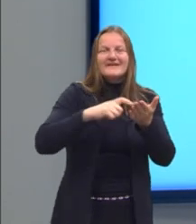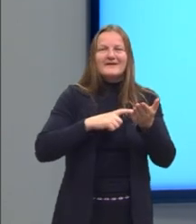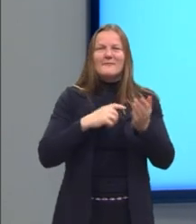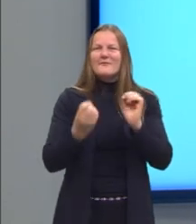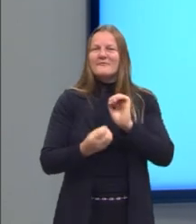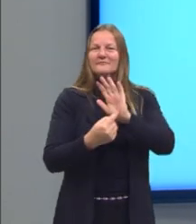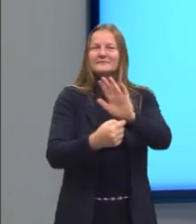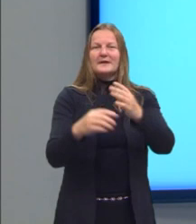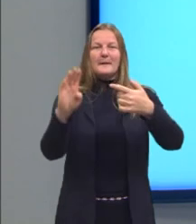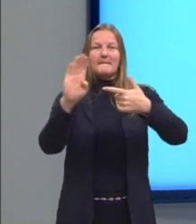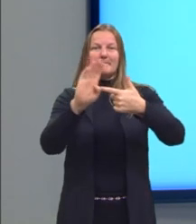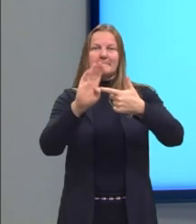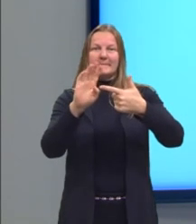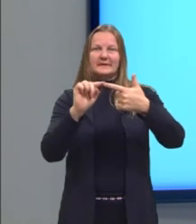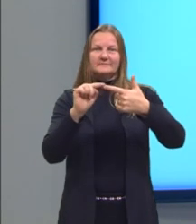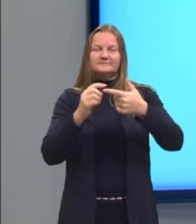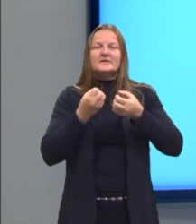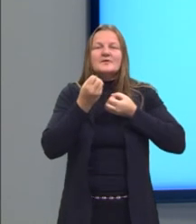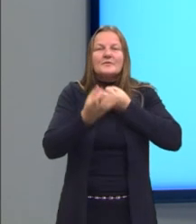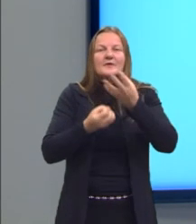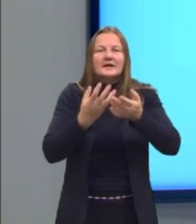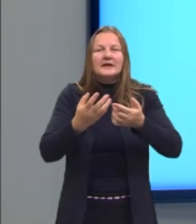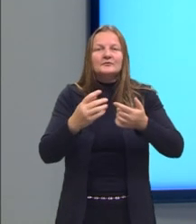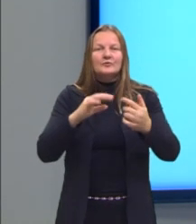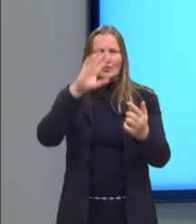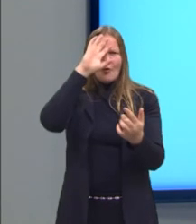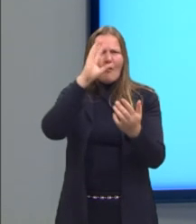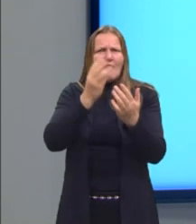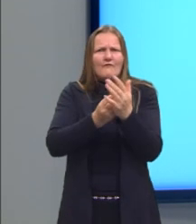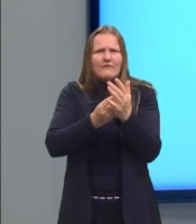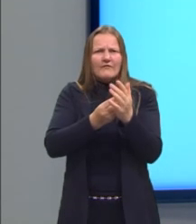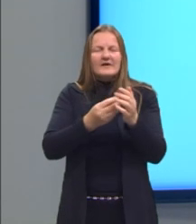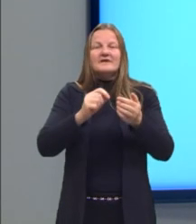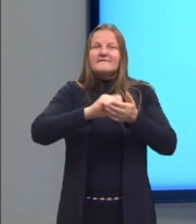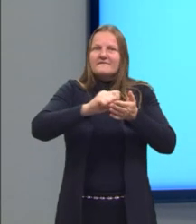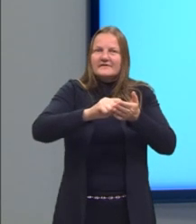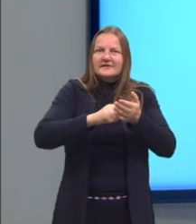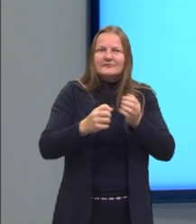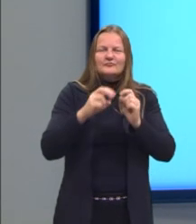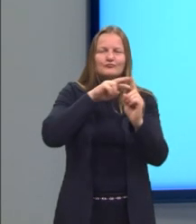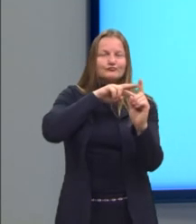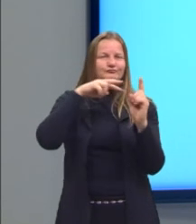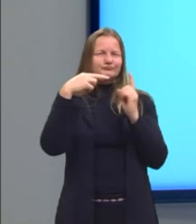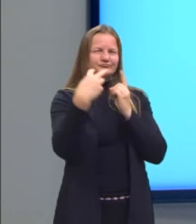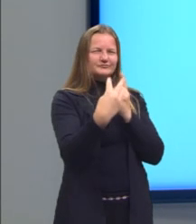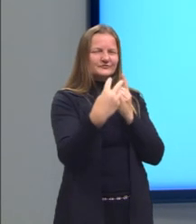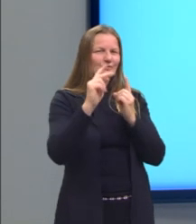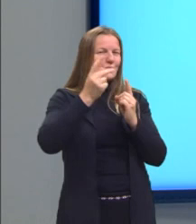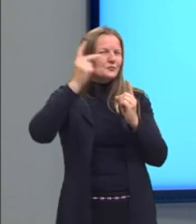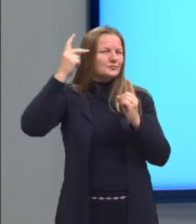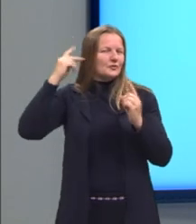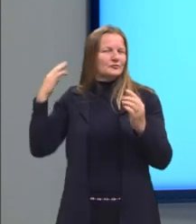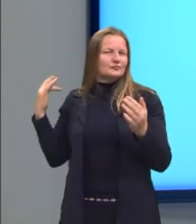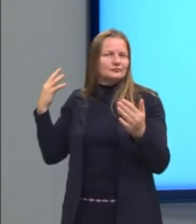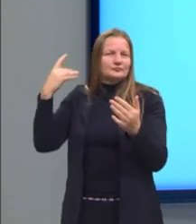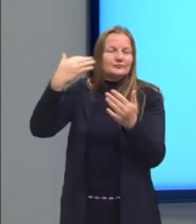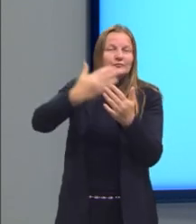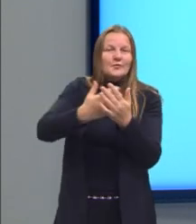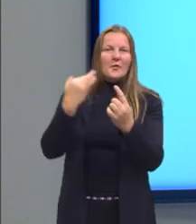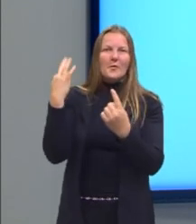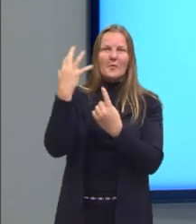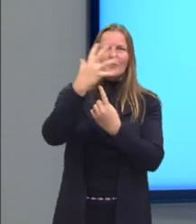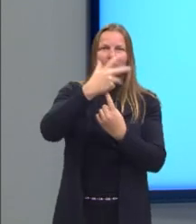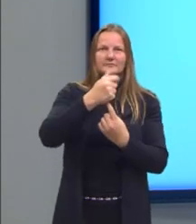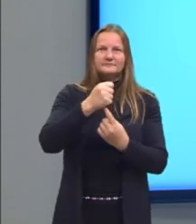Letra B, o relato de eventos de sua vida em perspectiva histórica, que valorize seu percurso artístico.